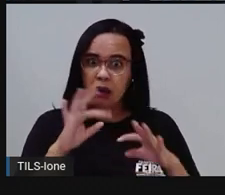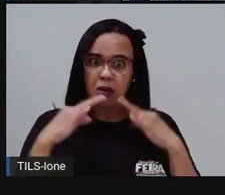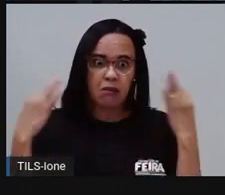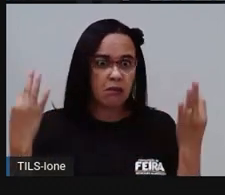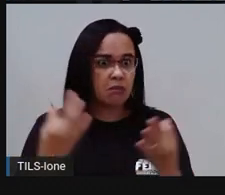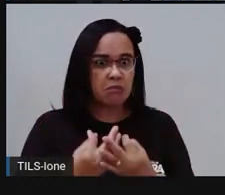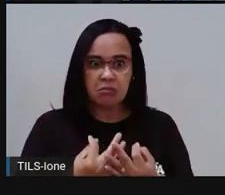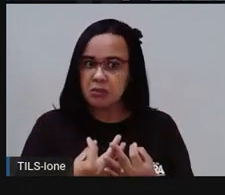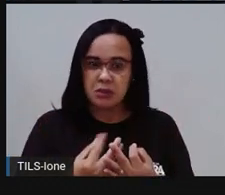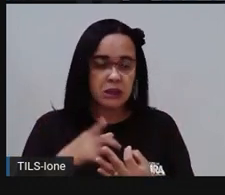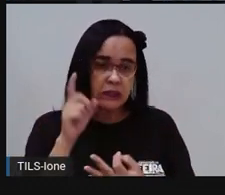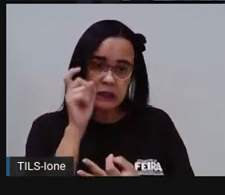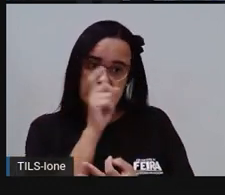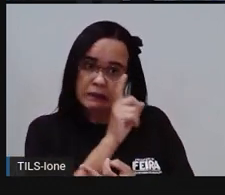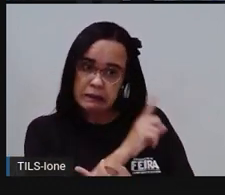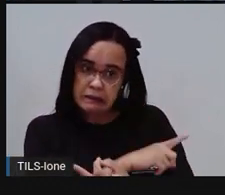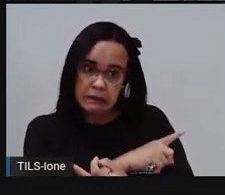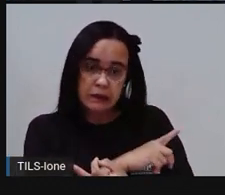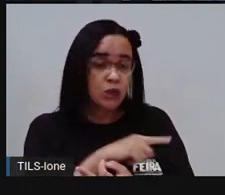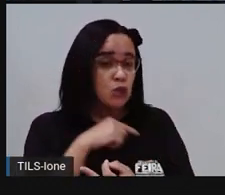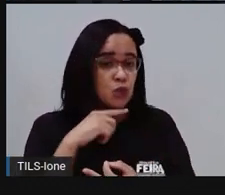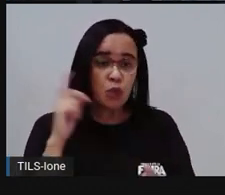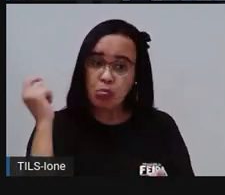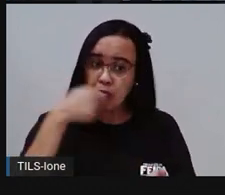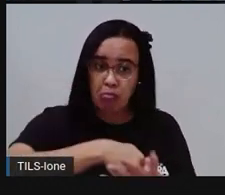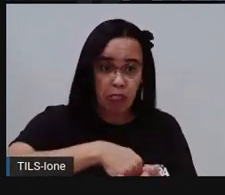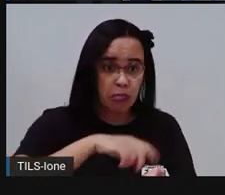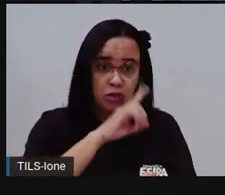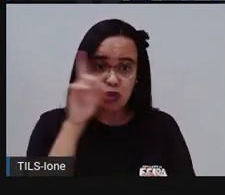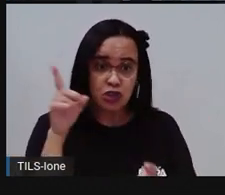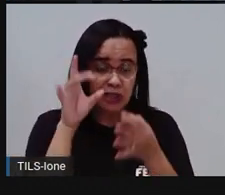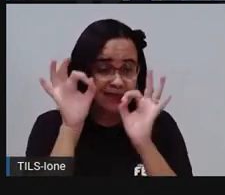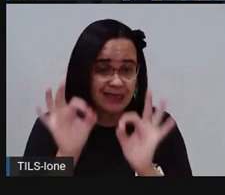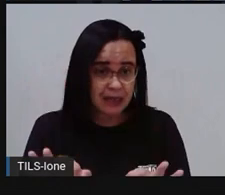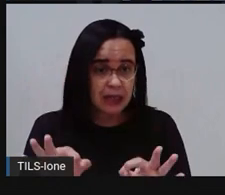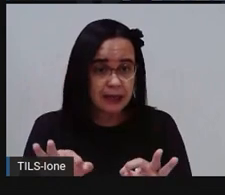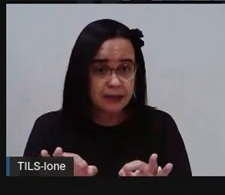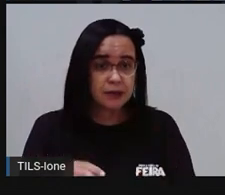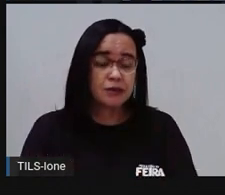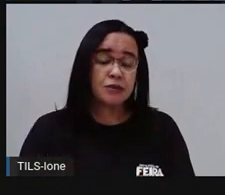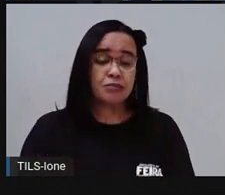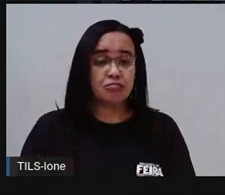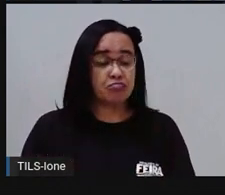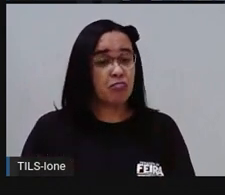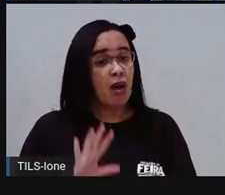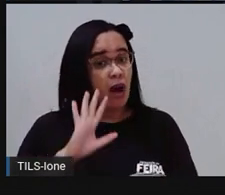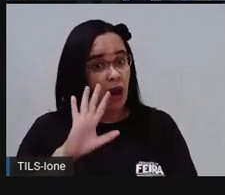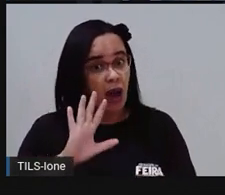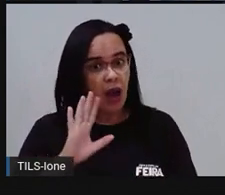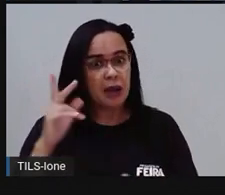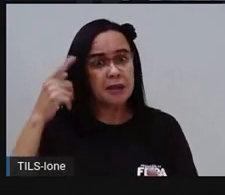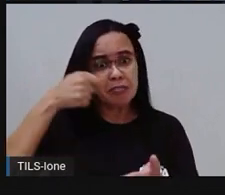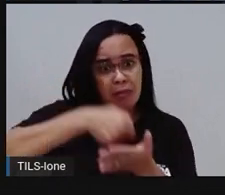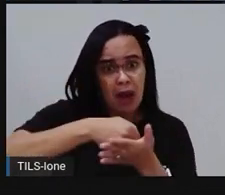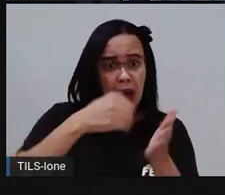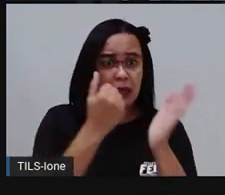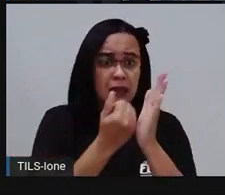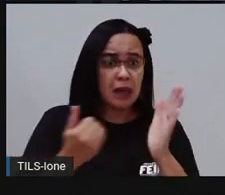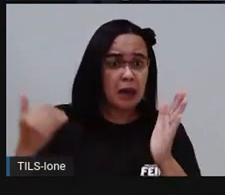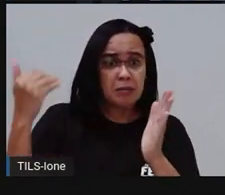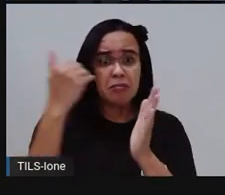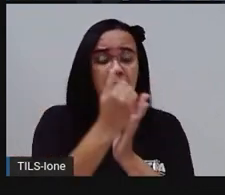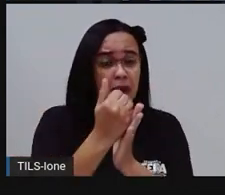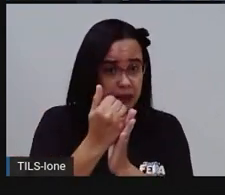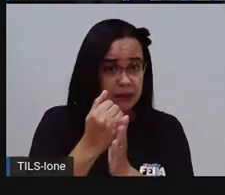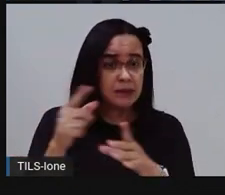que ela está pagando a multa, né? Que é de R$,83, ó, e está pagando os juros,